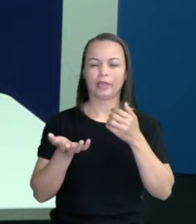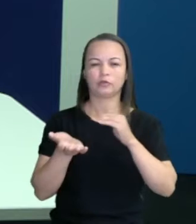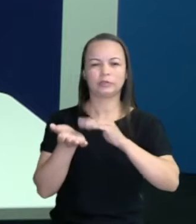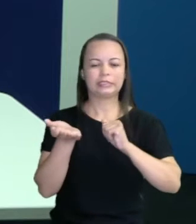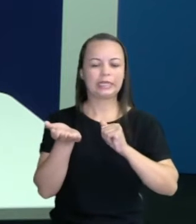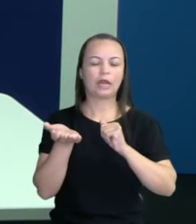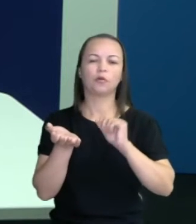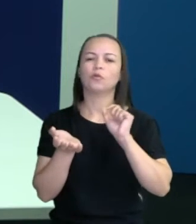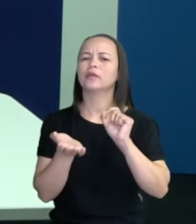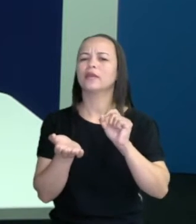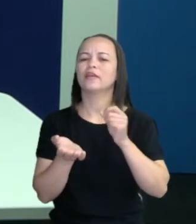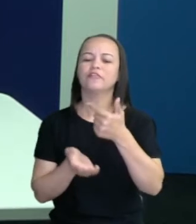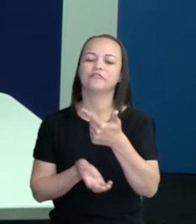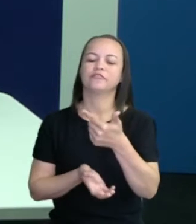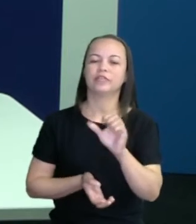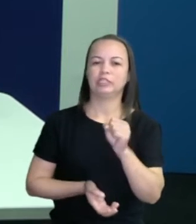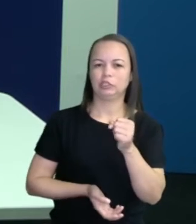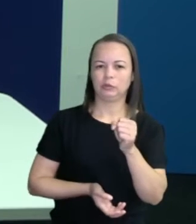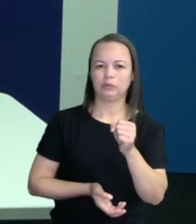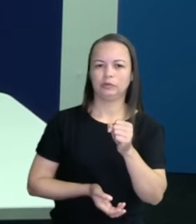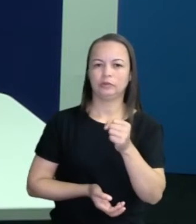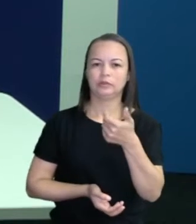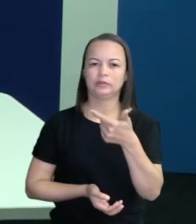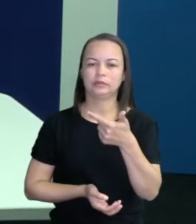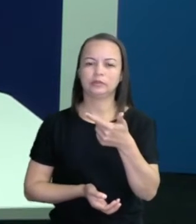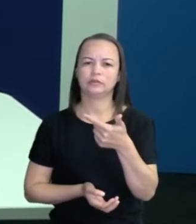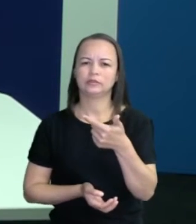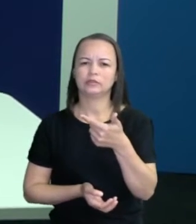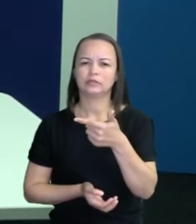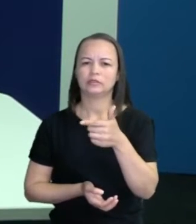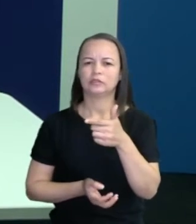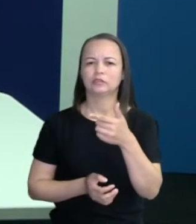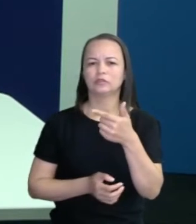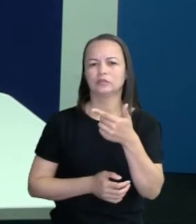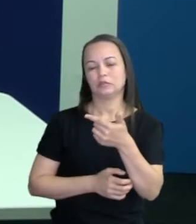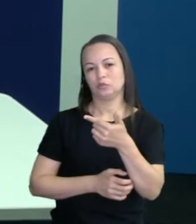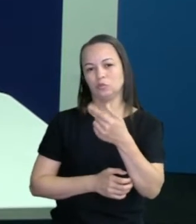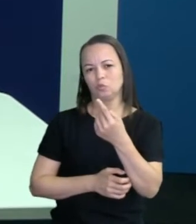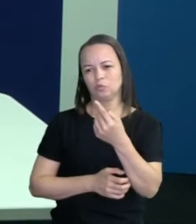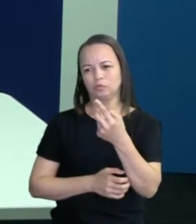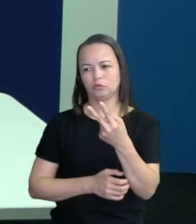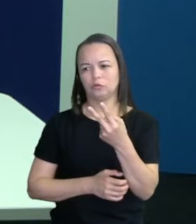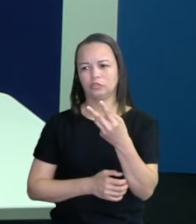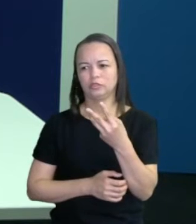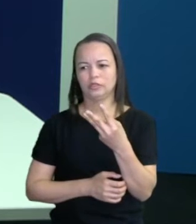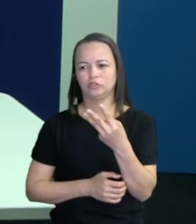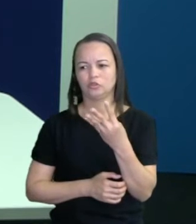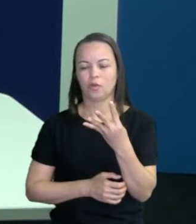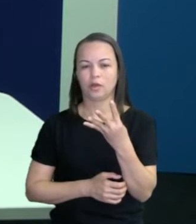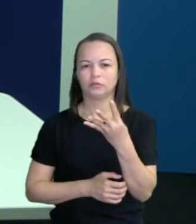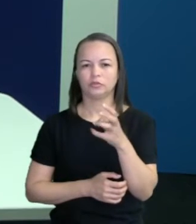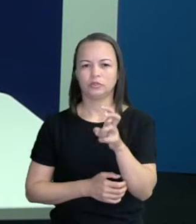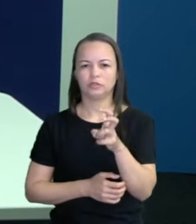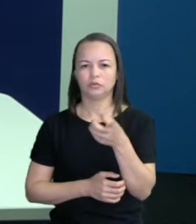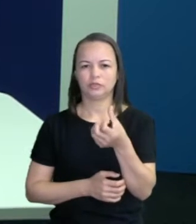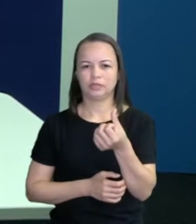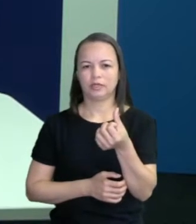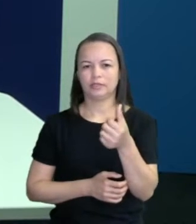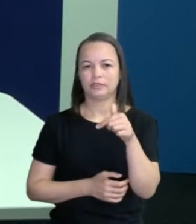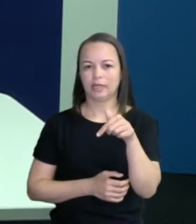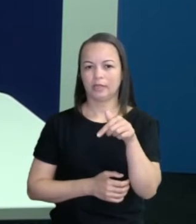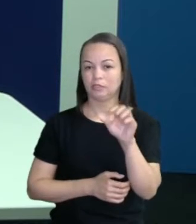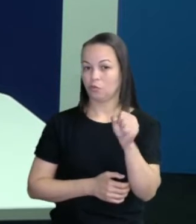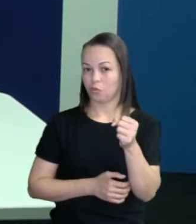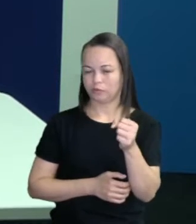20 e 8, não é isso? 10, 20, 1, 2, 3, 4, 5, 6,